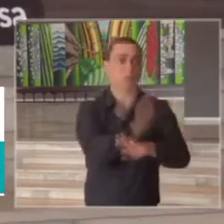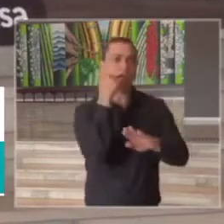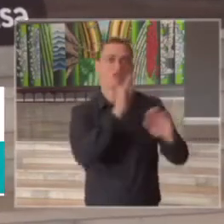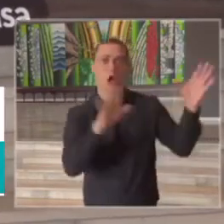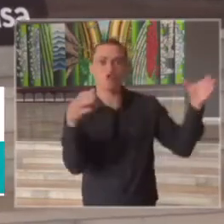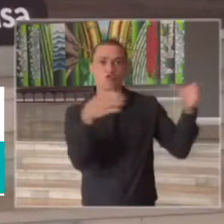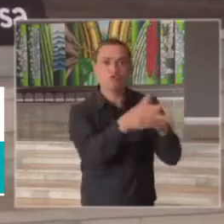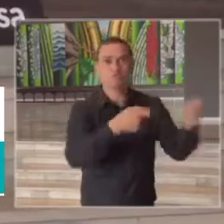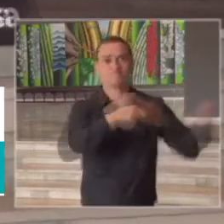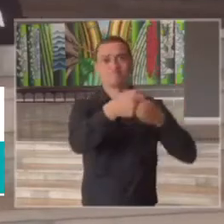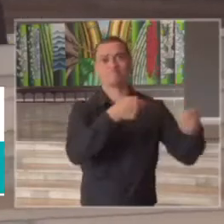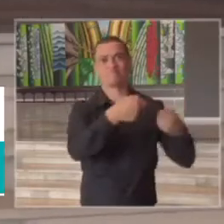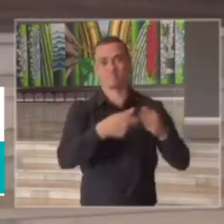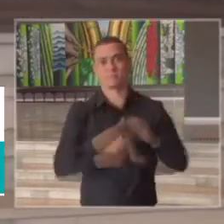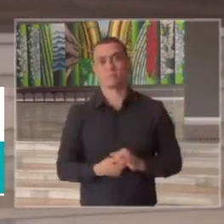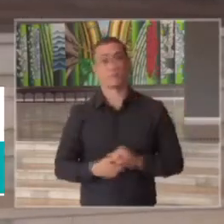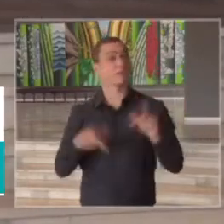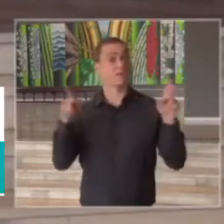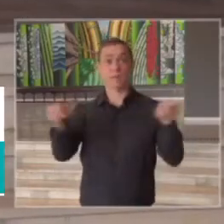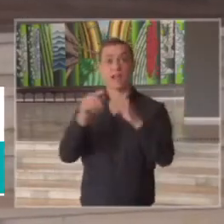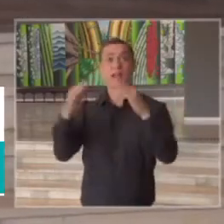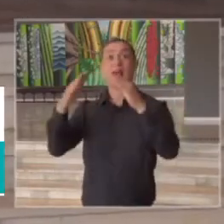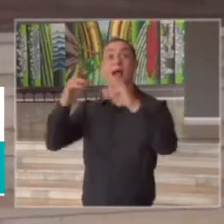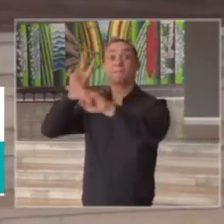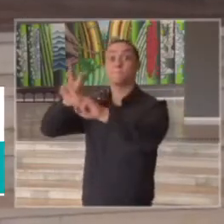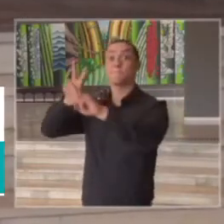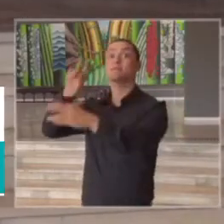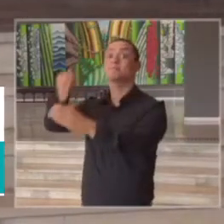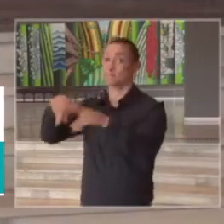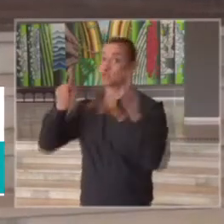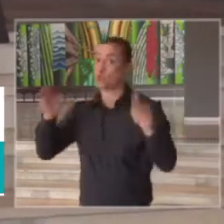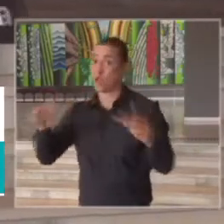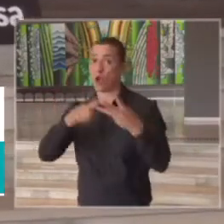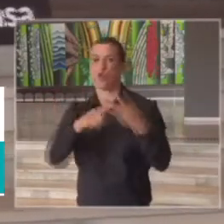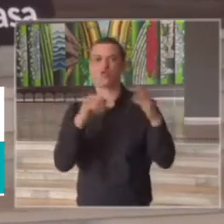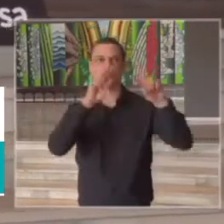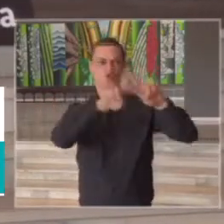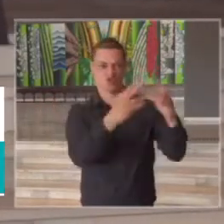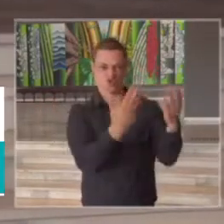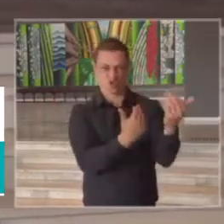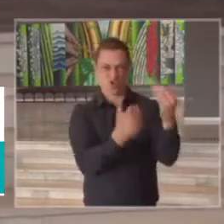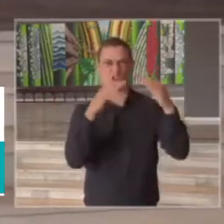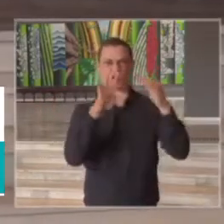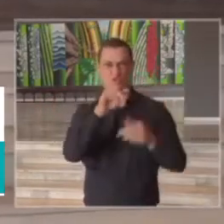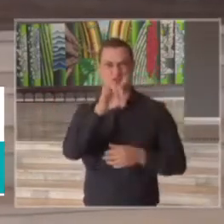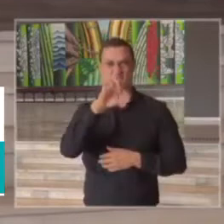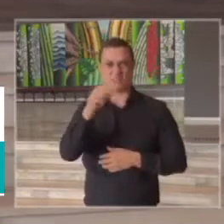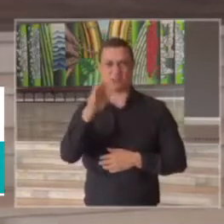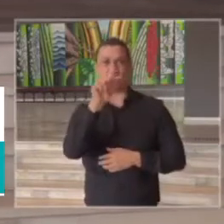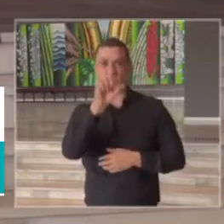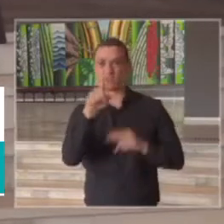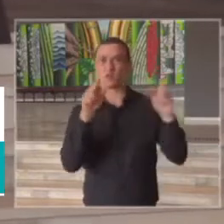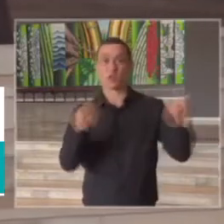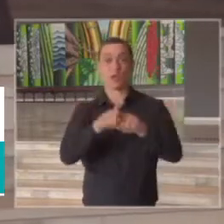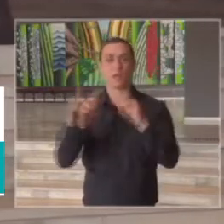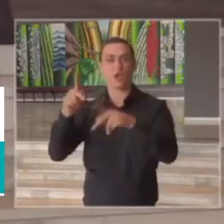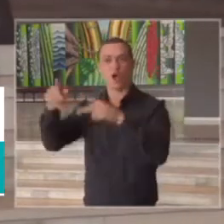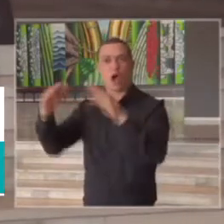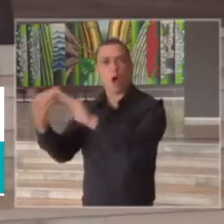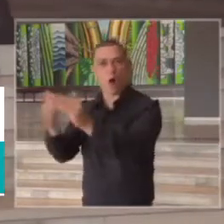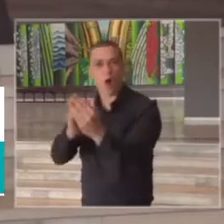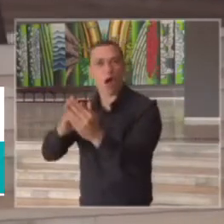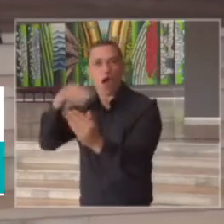o mesmo nas prisões o mesmo na fundação casa e o mesmo nas populações mais vulneráveis